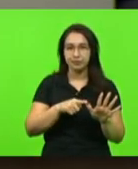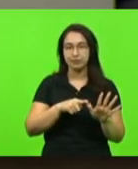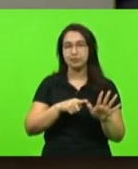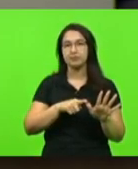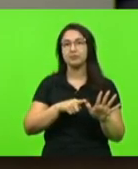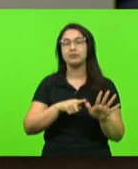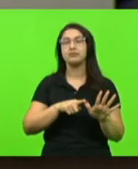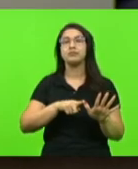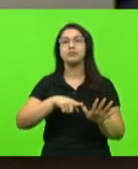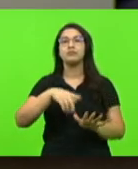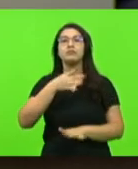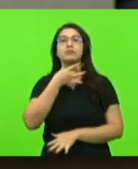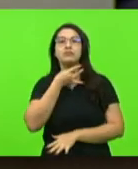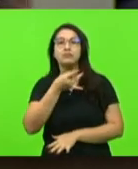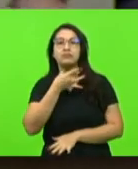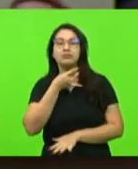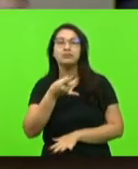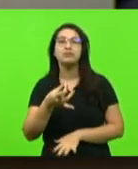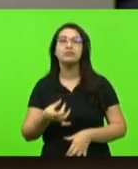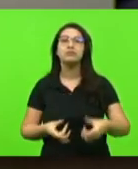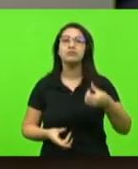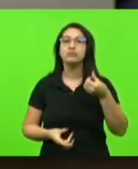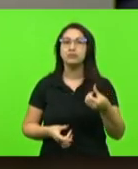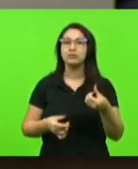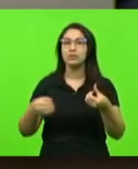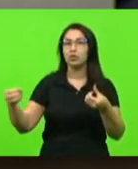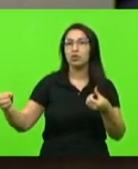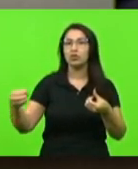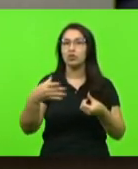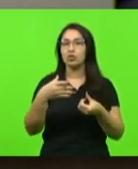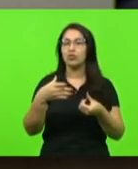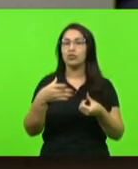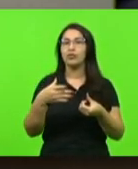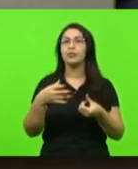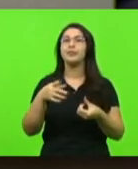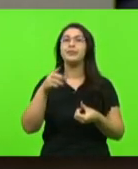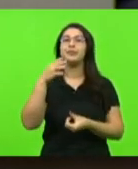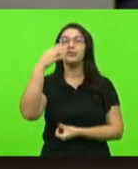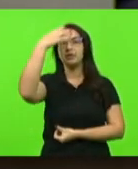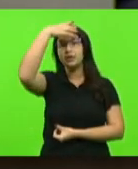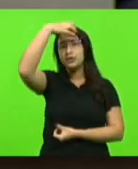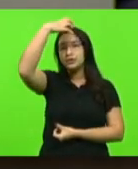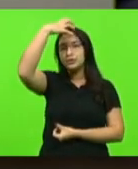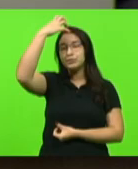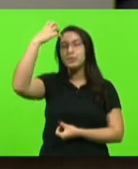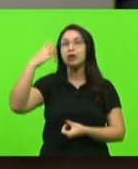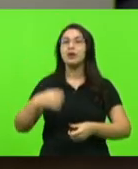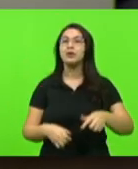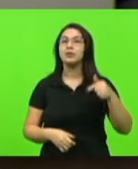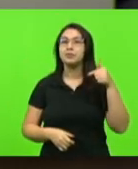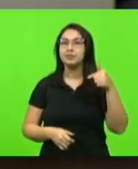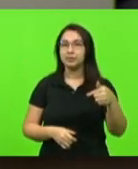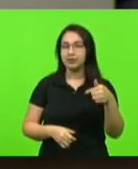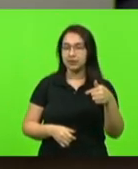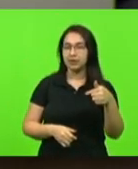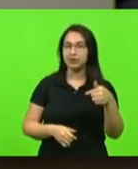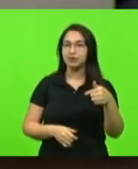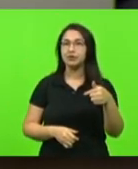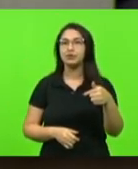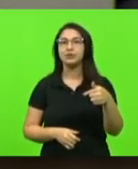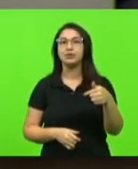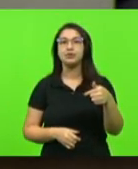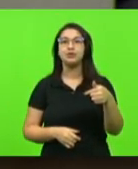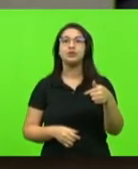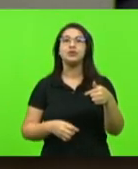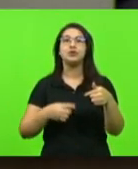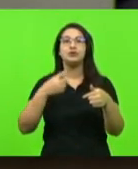Valdir Cobalchini, Bloco MDB, Novo, Ismael dos Santos, Bloco PSD, PSC, e